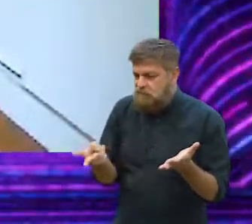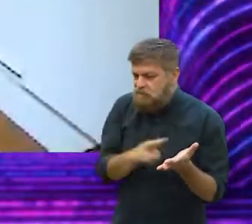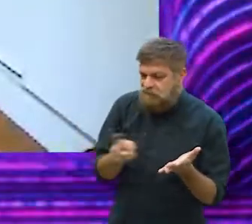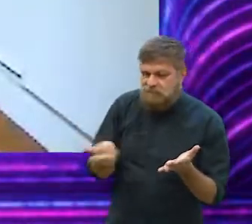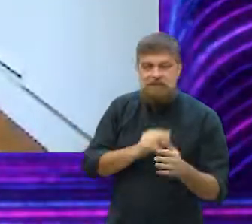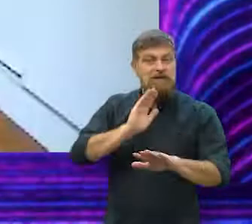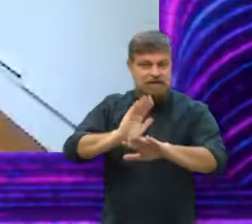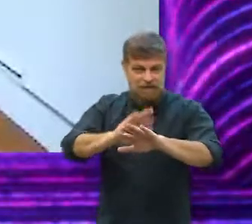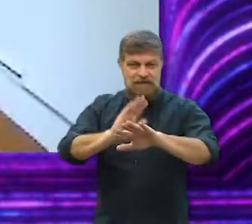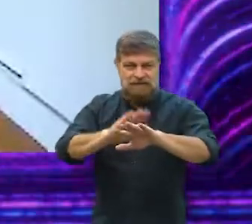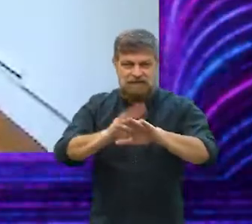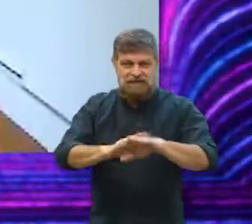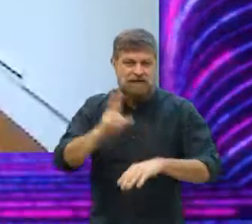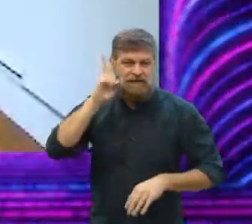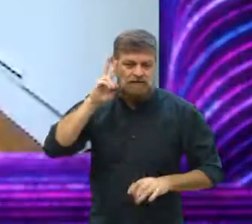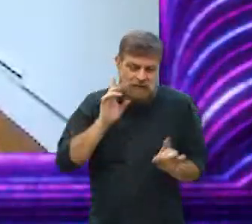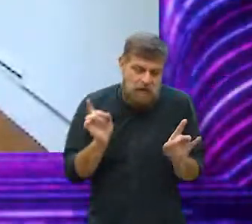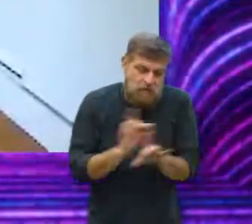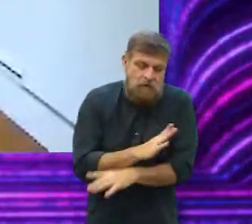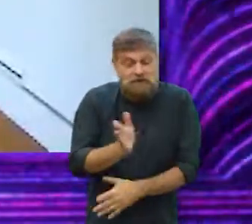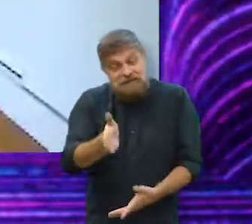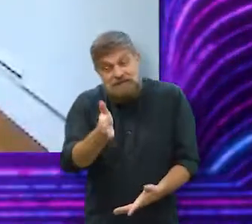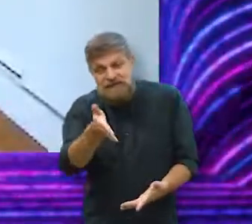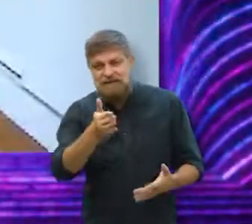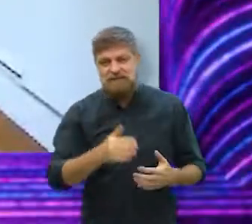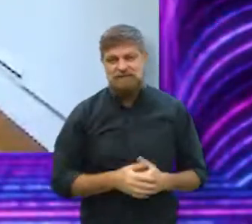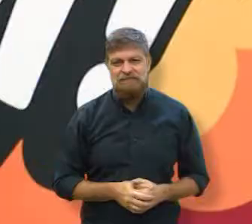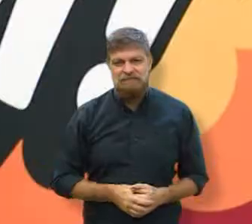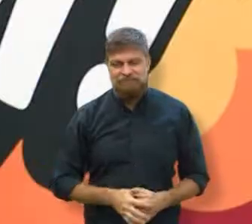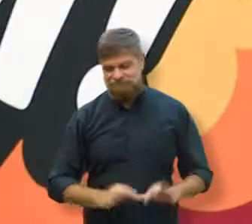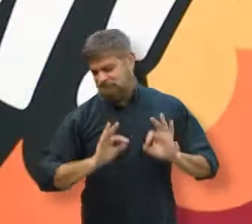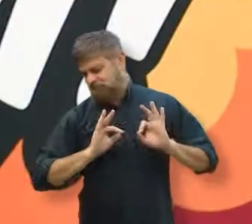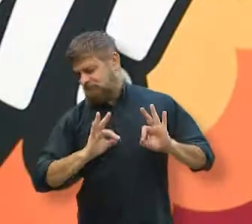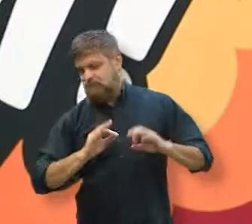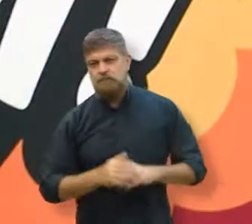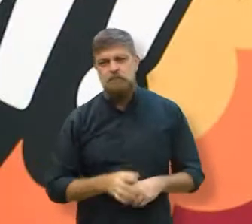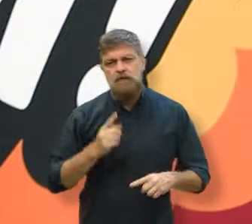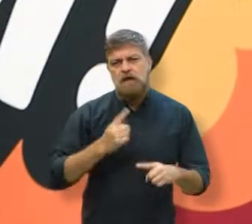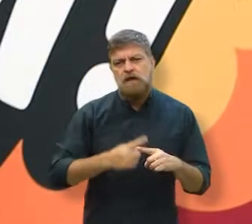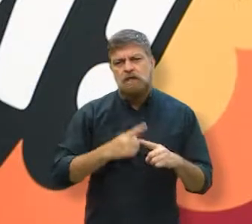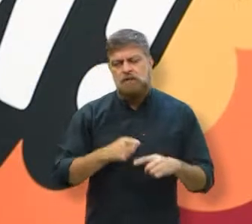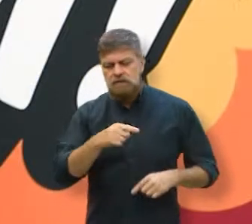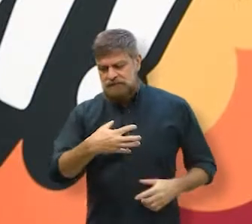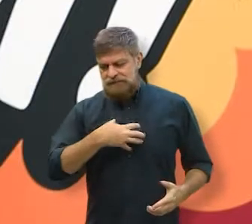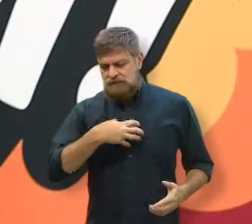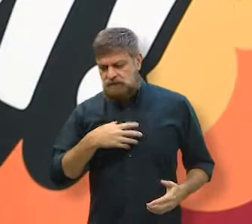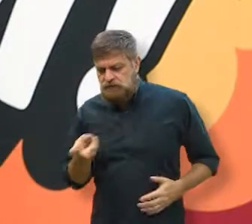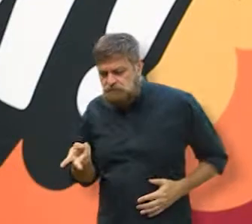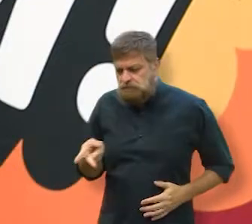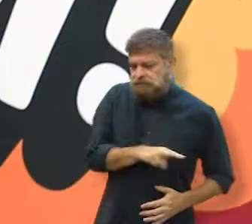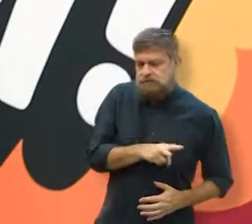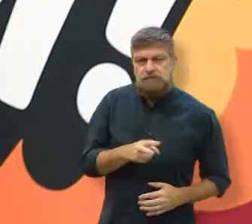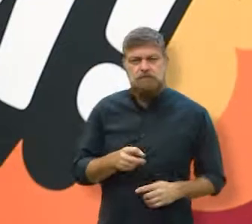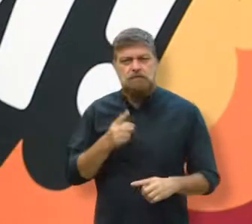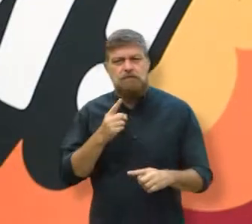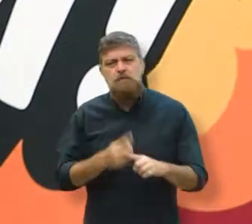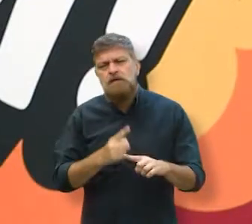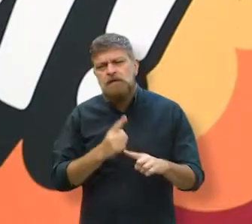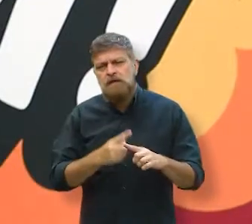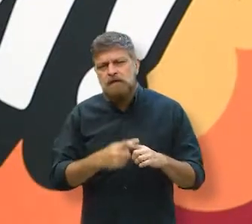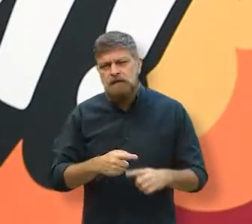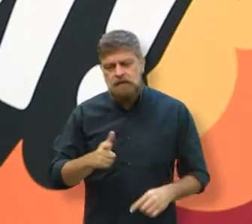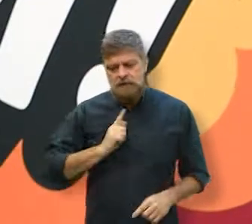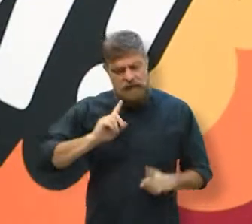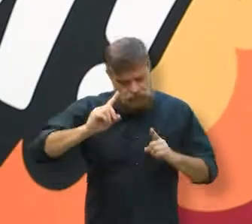aí foi isso que eu fiz. E a história já estava pronta mesmo, né? Perfeito. E por que essa necessidade? É a necessidade